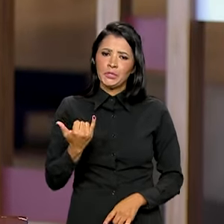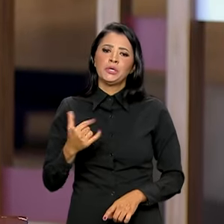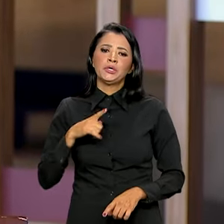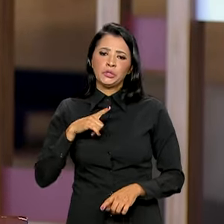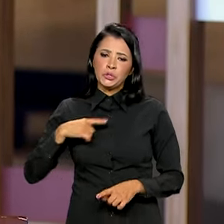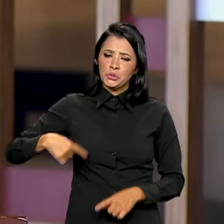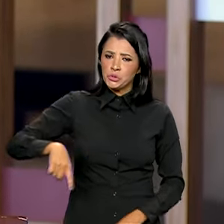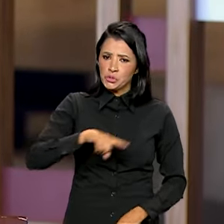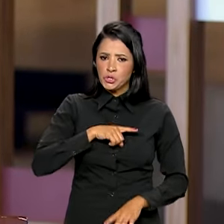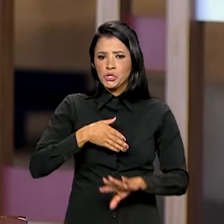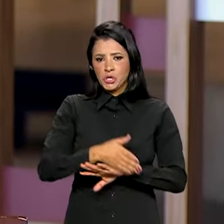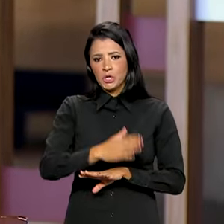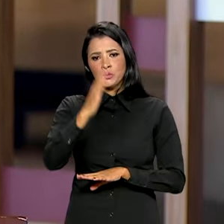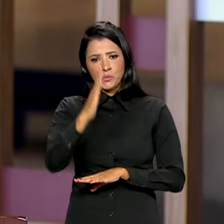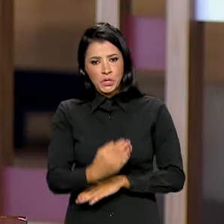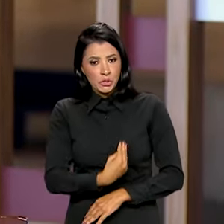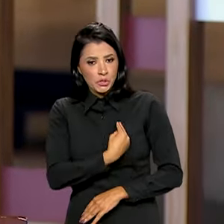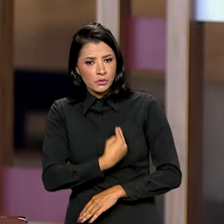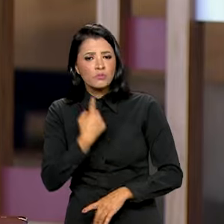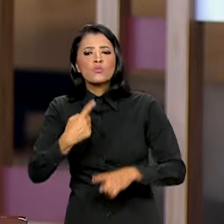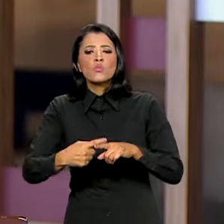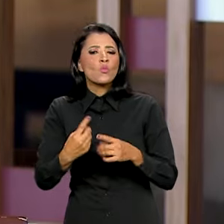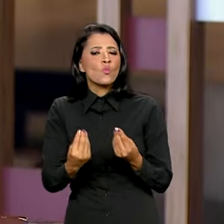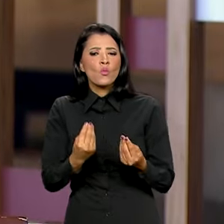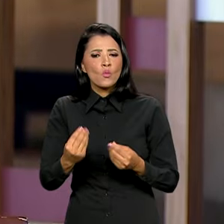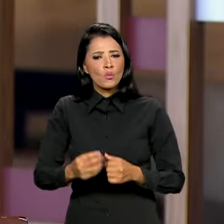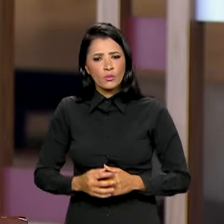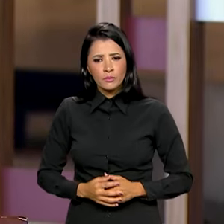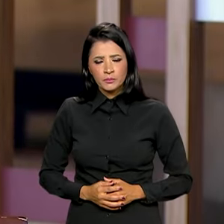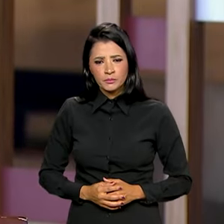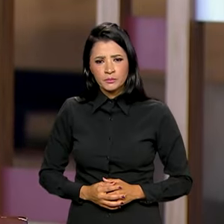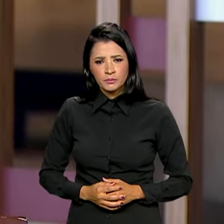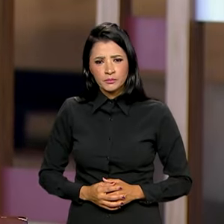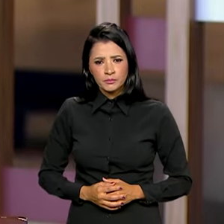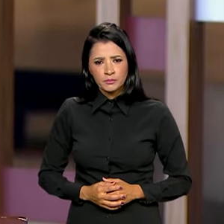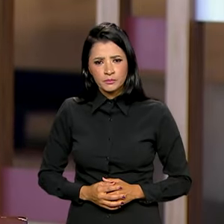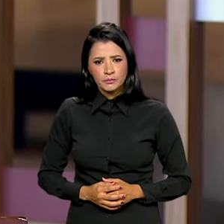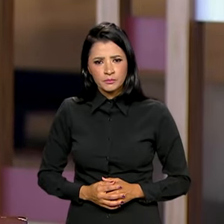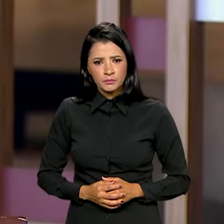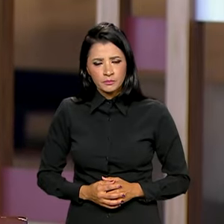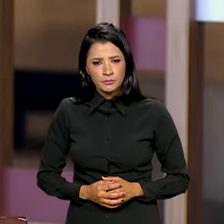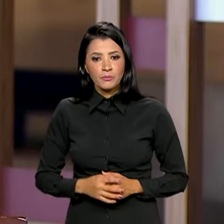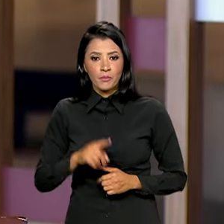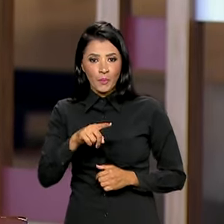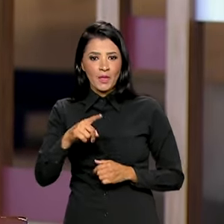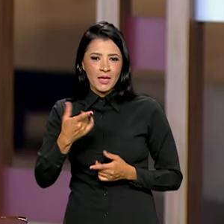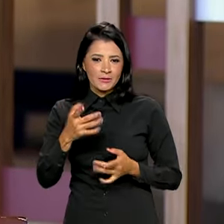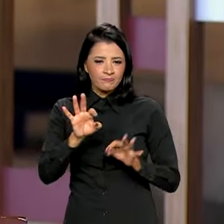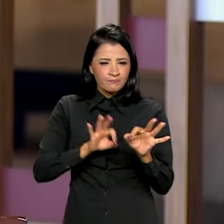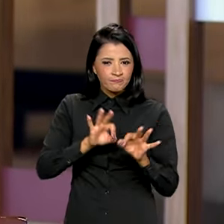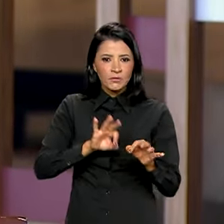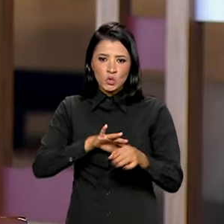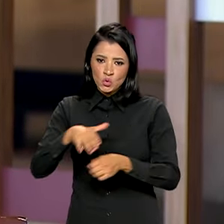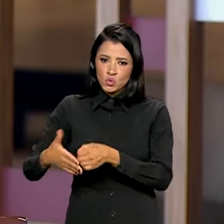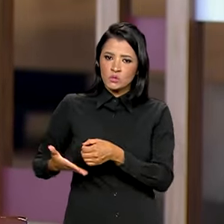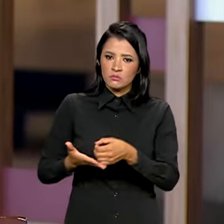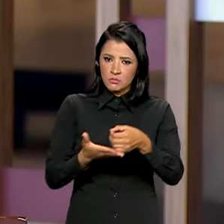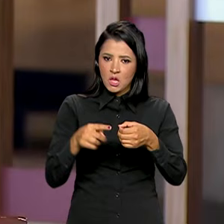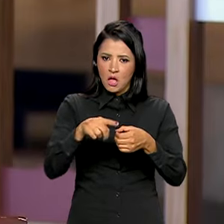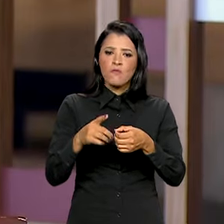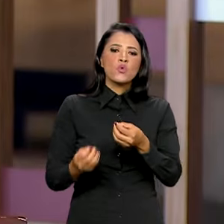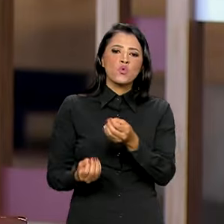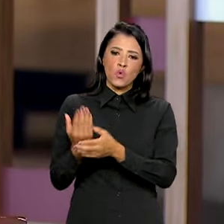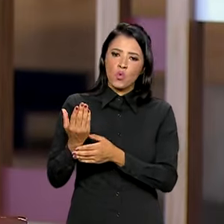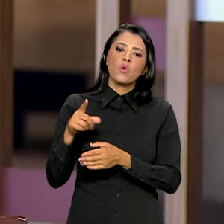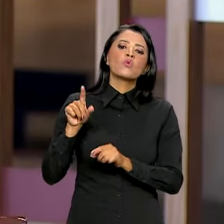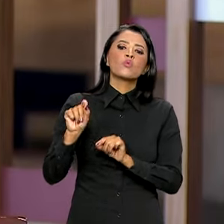estejamos no Brasil hoje é porque a Agenda Sustentável nasceu nos